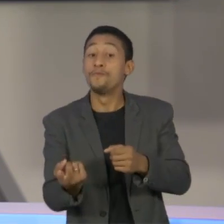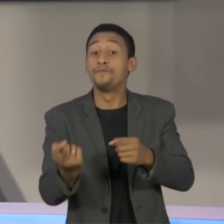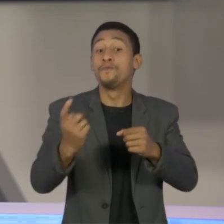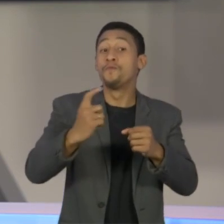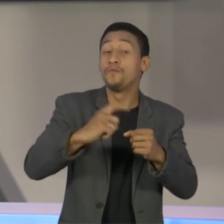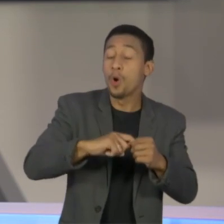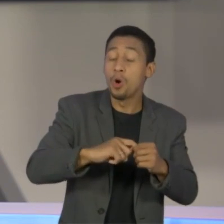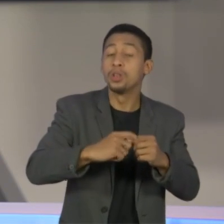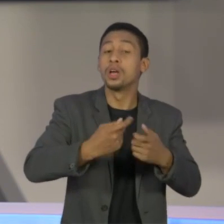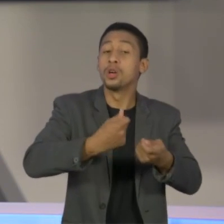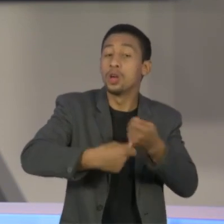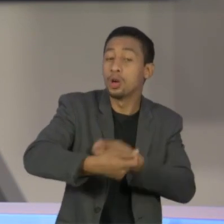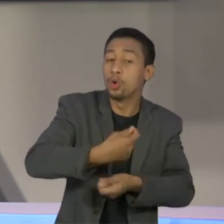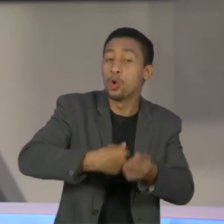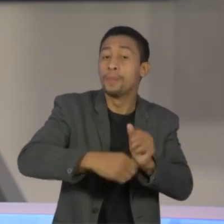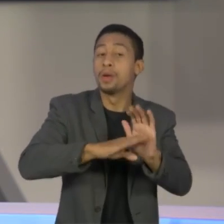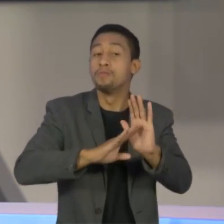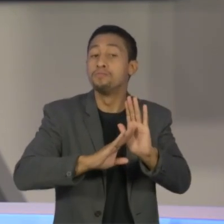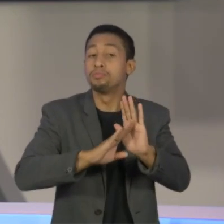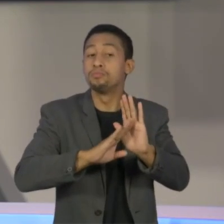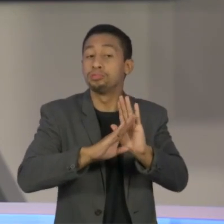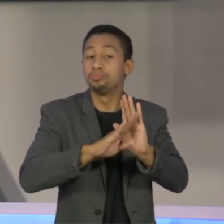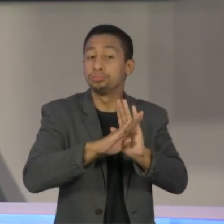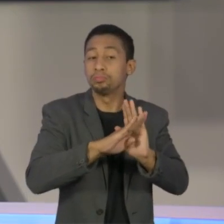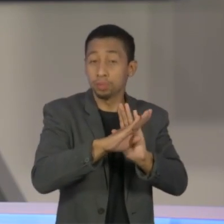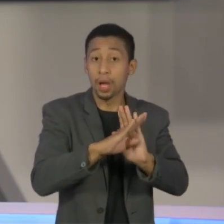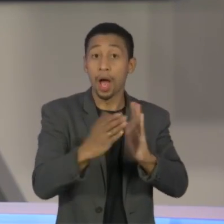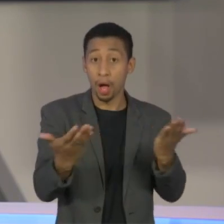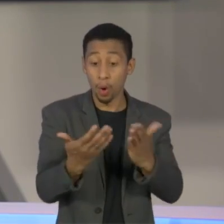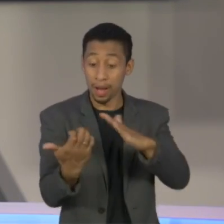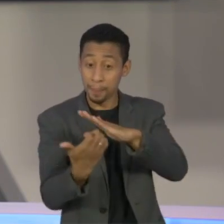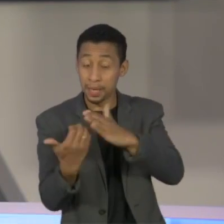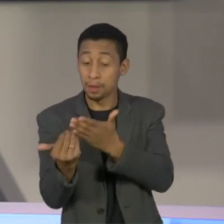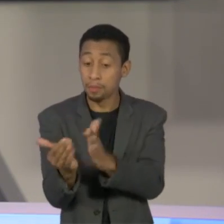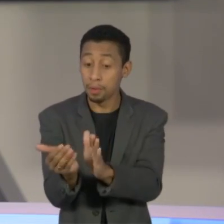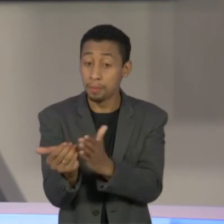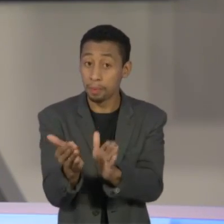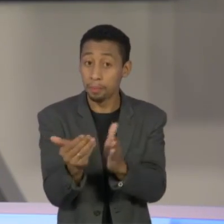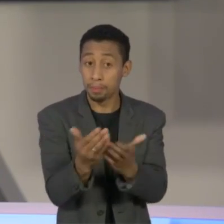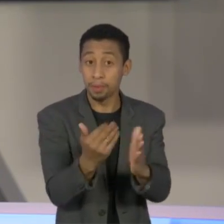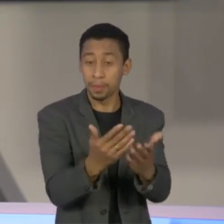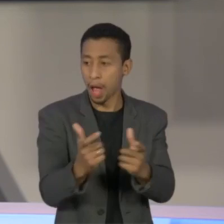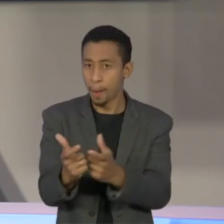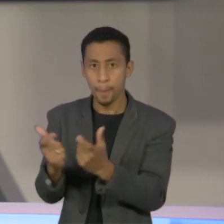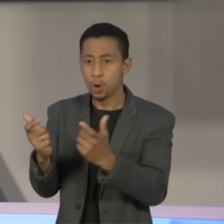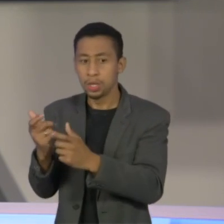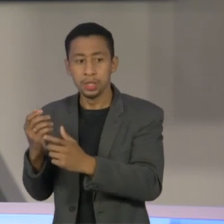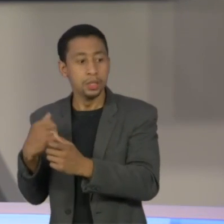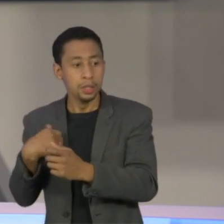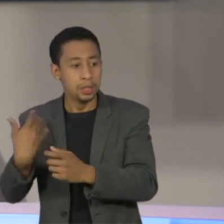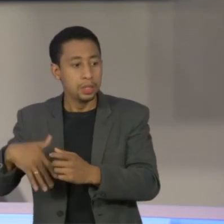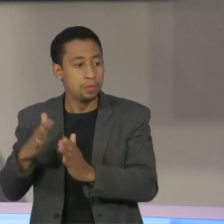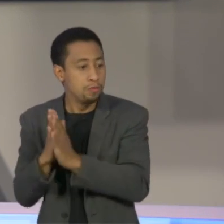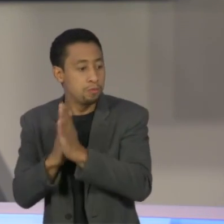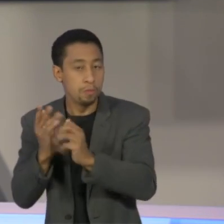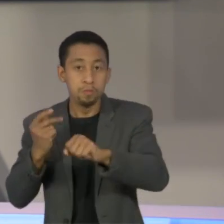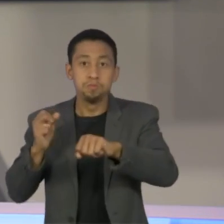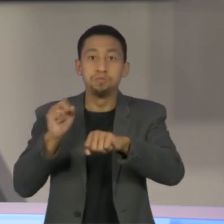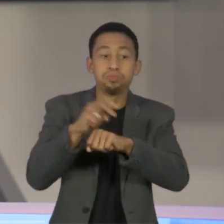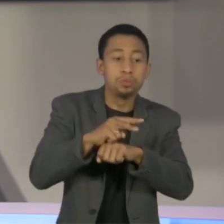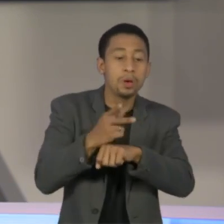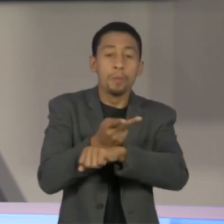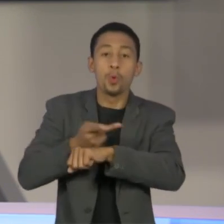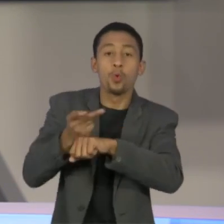economia, já que a reabertura das empresas levou mais gente a procurar emprego. No início do levantamento, em maio, eram